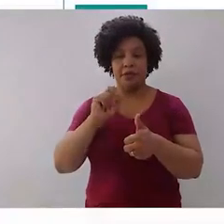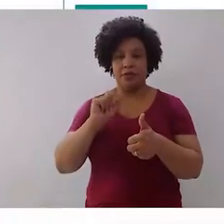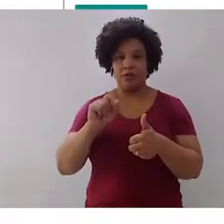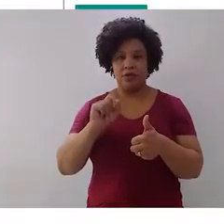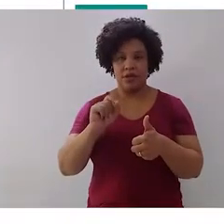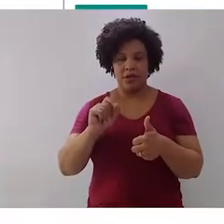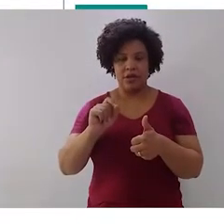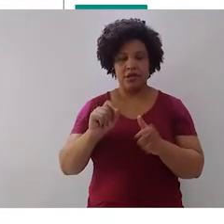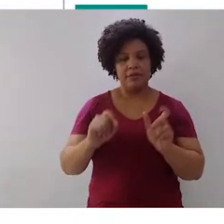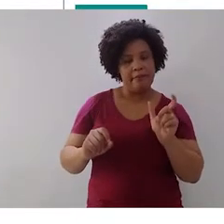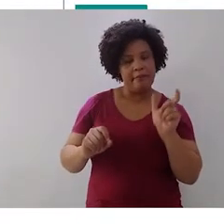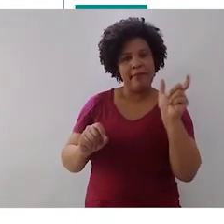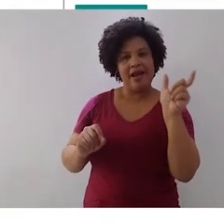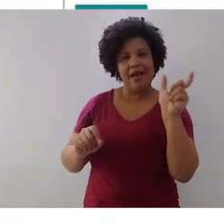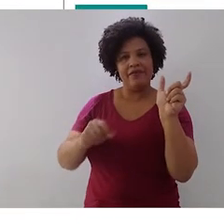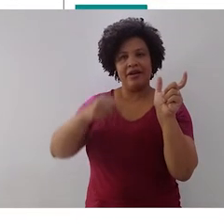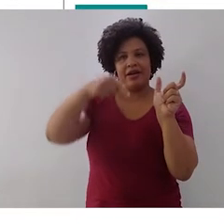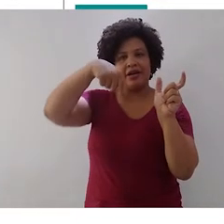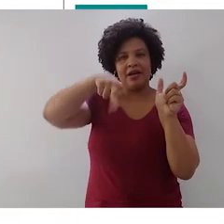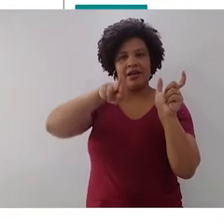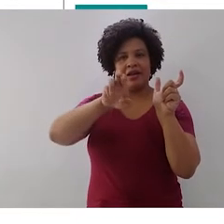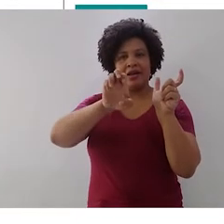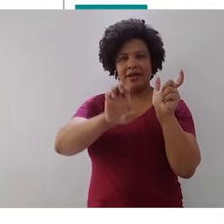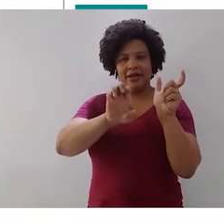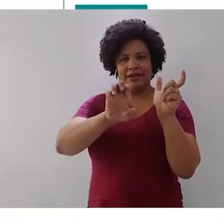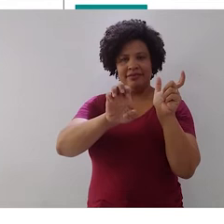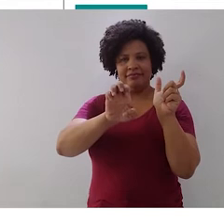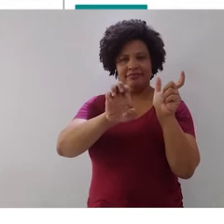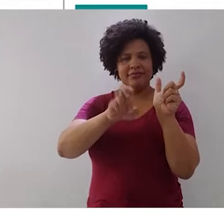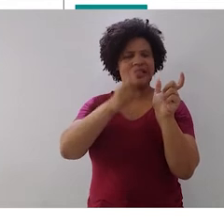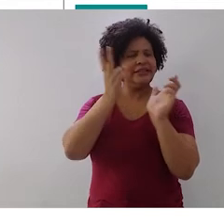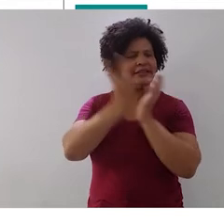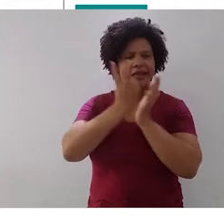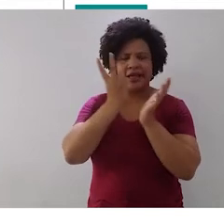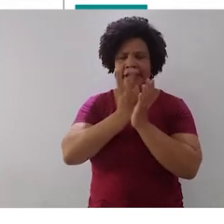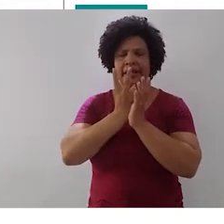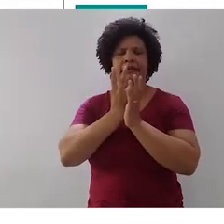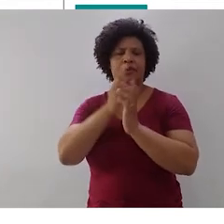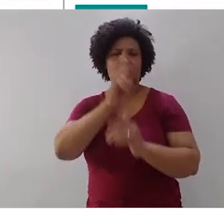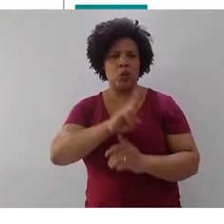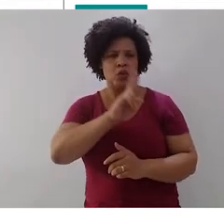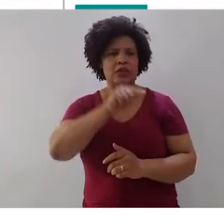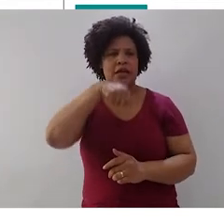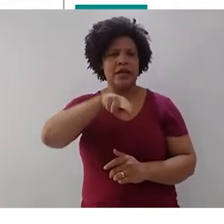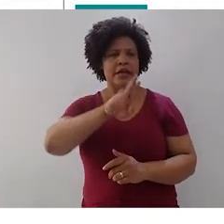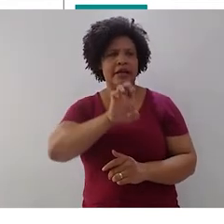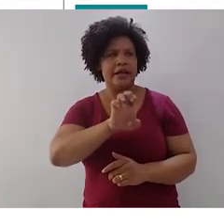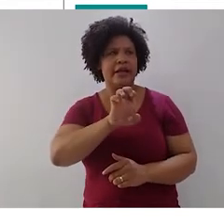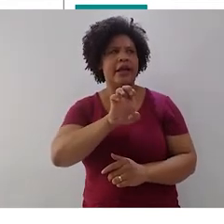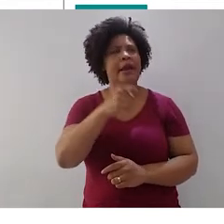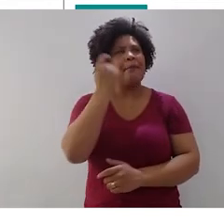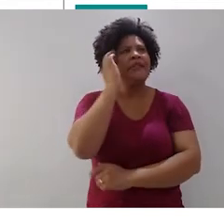que em qualquer de suas funções. Toda vez que um escritor usa um que, ele deve meditar. Será que eu